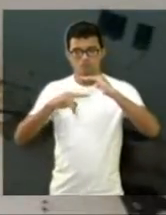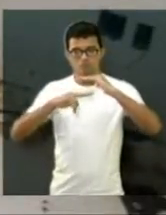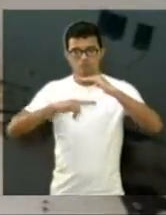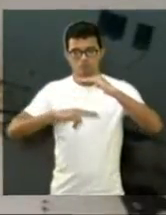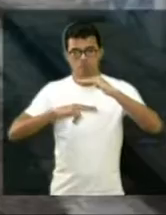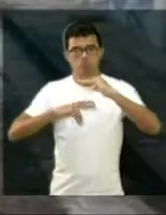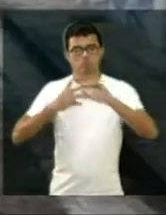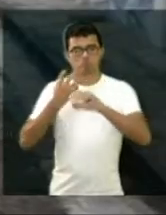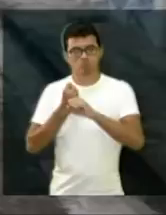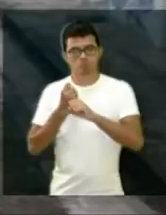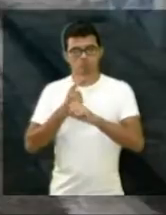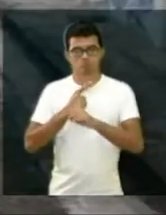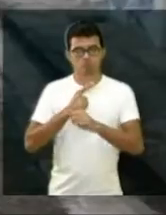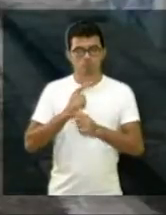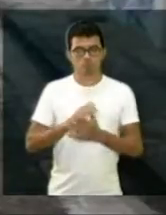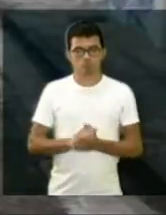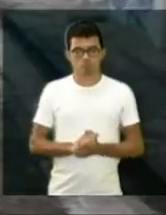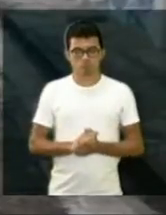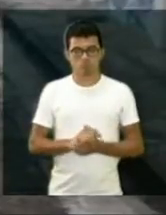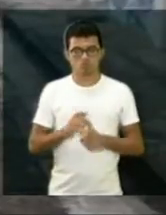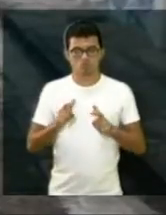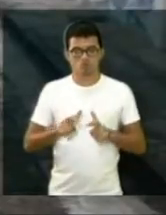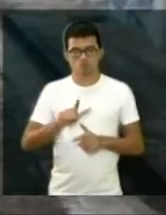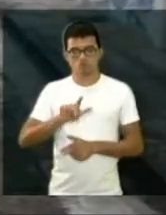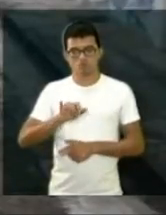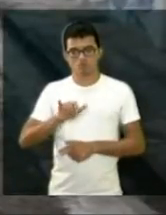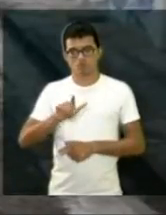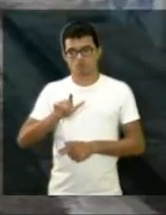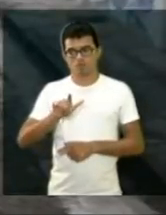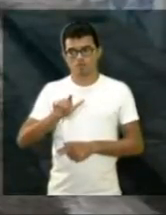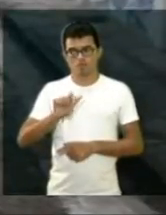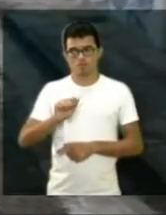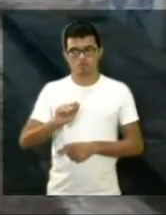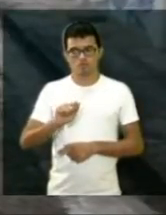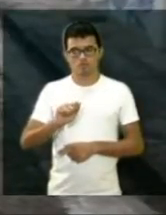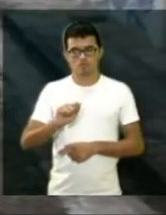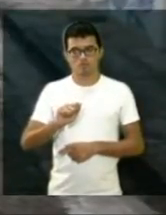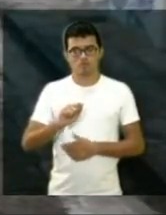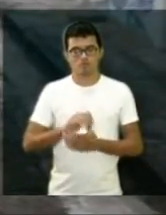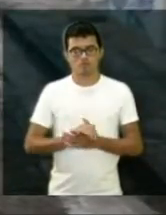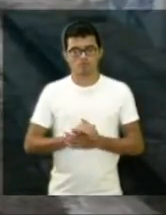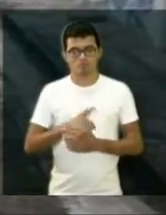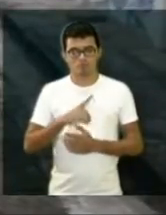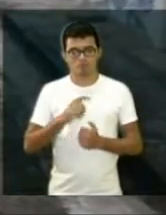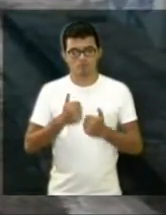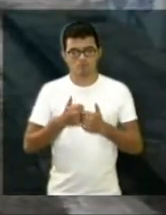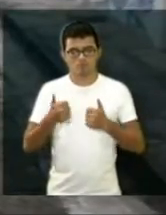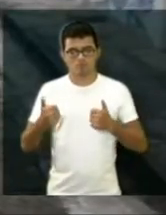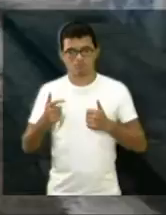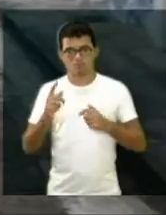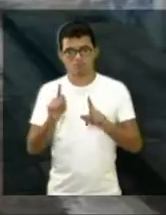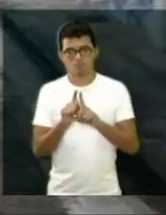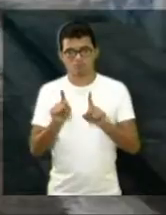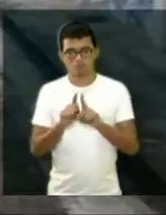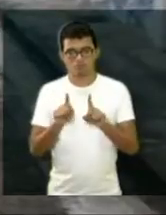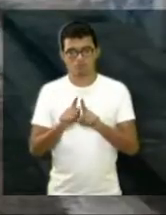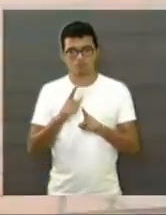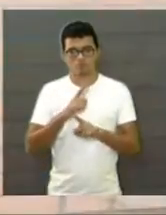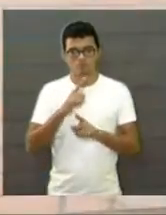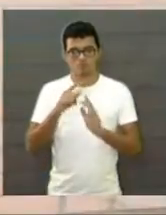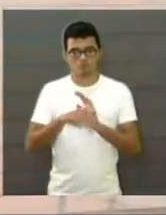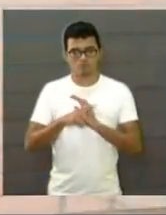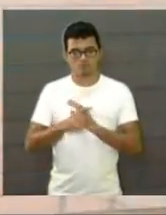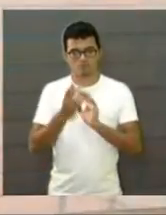Leila Abrano, que fica ao lado, à mesma entrada, e servindo também como